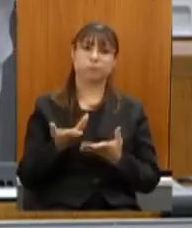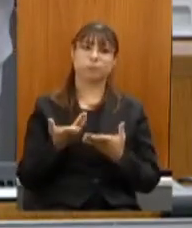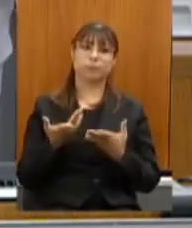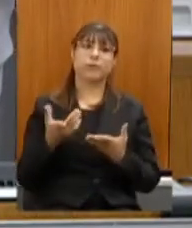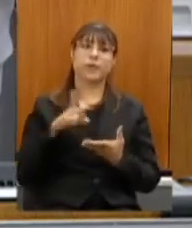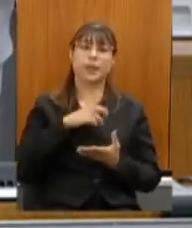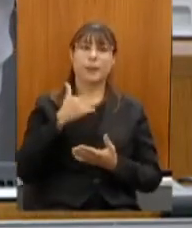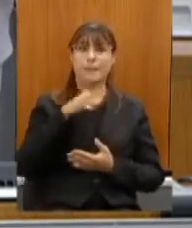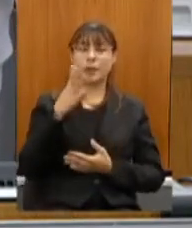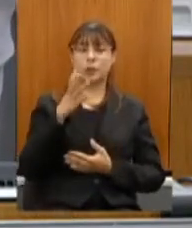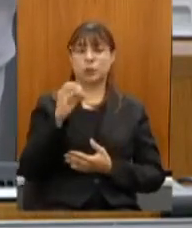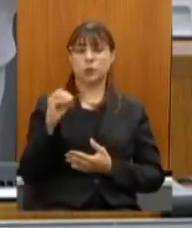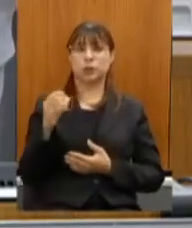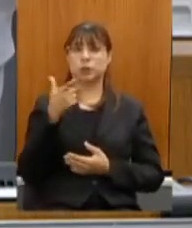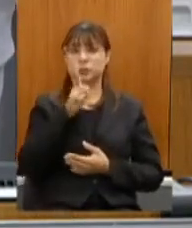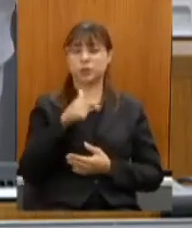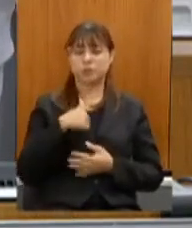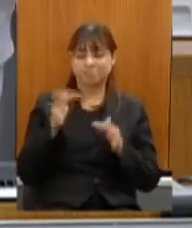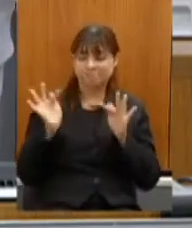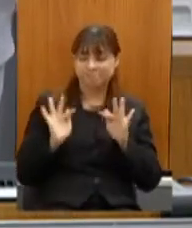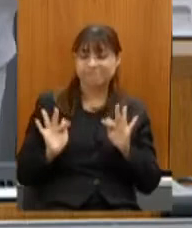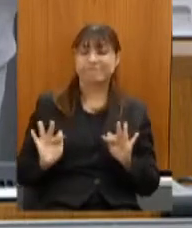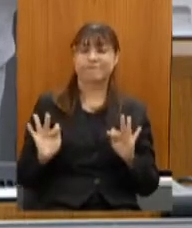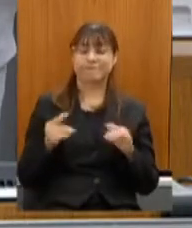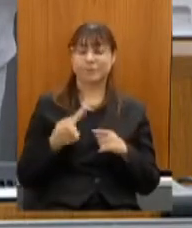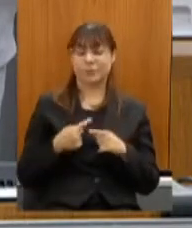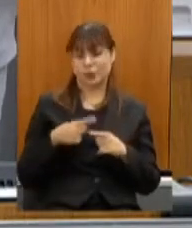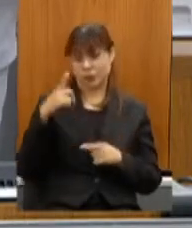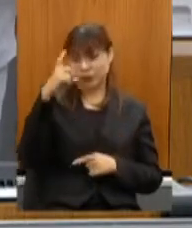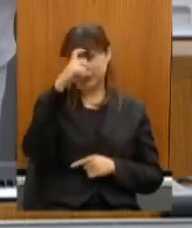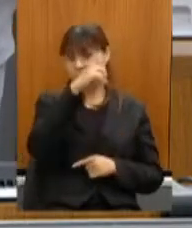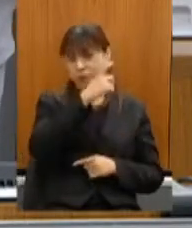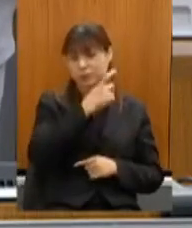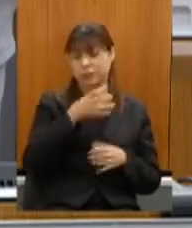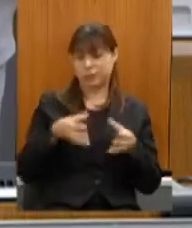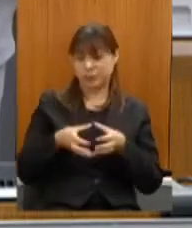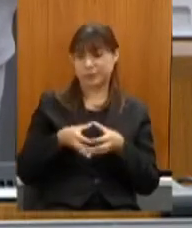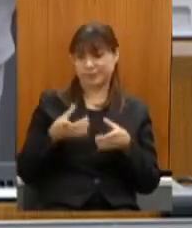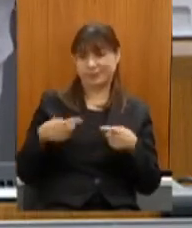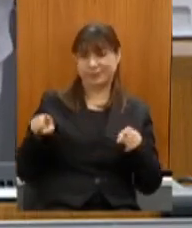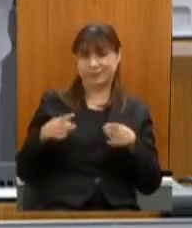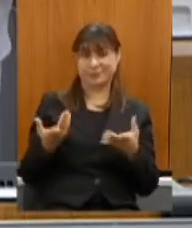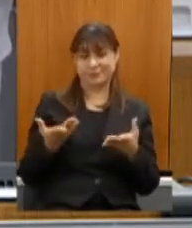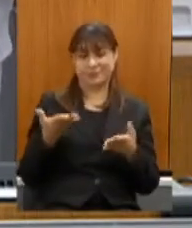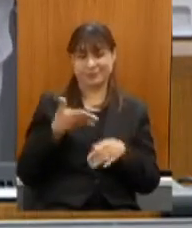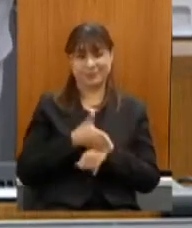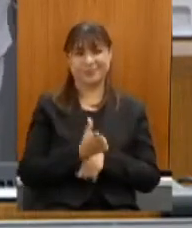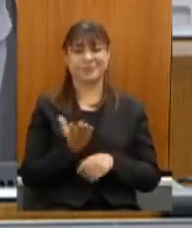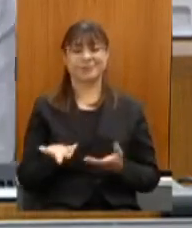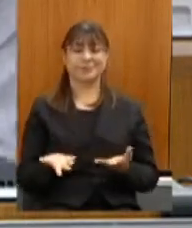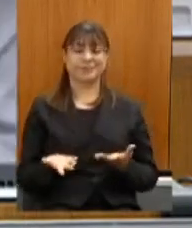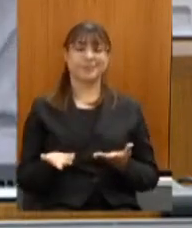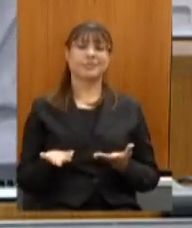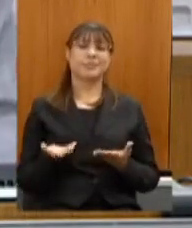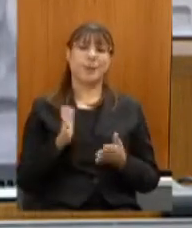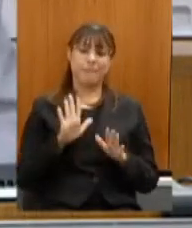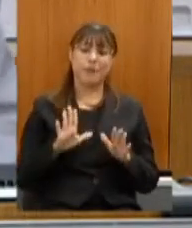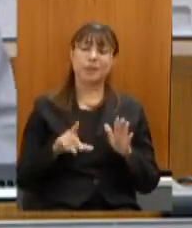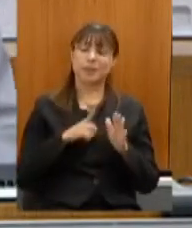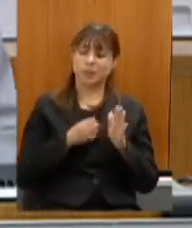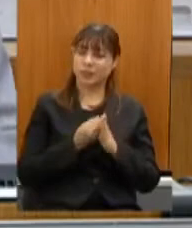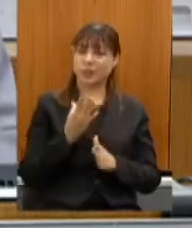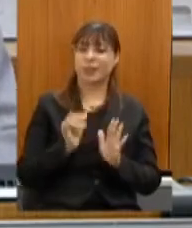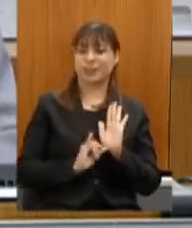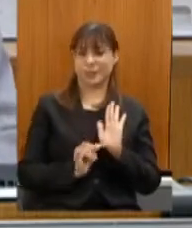400 entraram o que me deixou muito feliz porque é difícil as bandas entrarem mas várias entraram nos editais da Leia